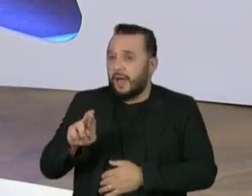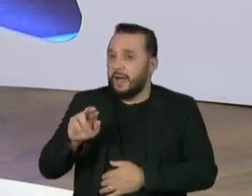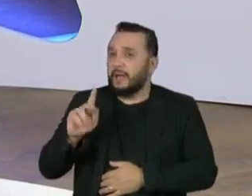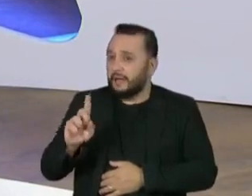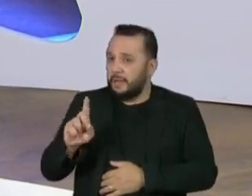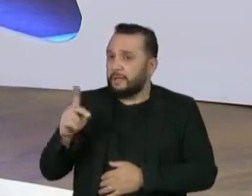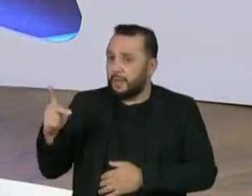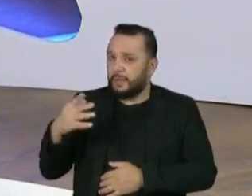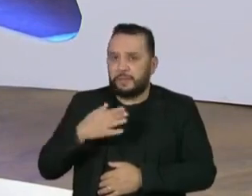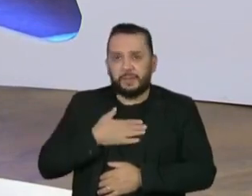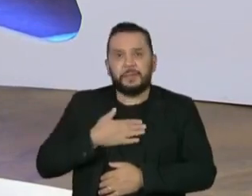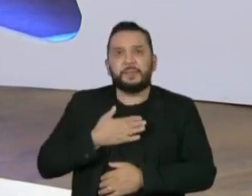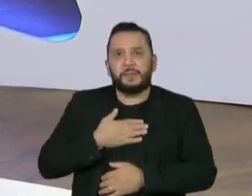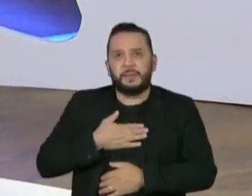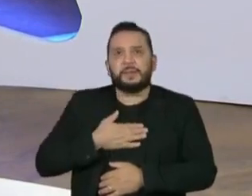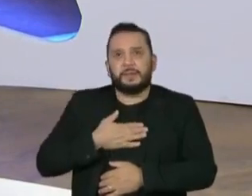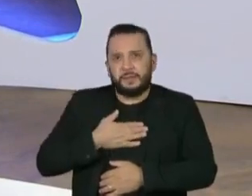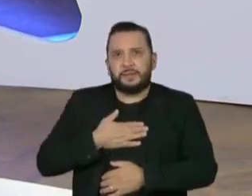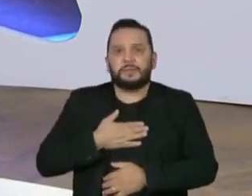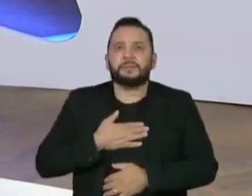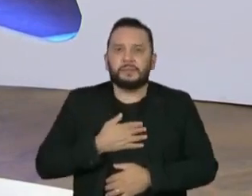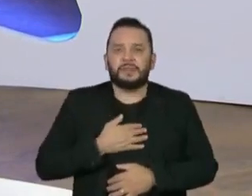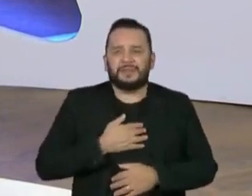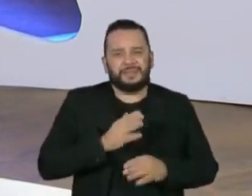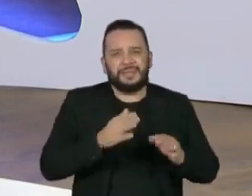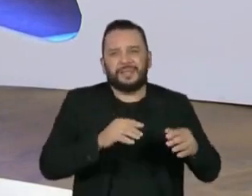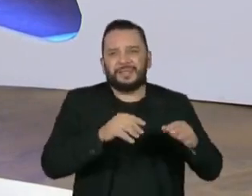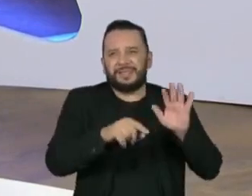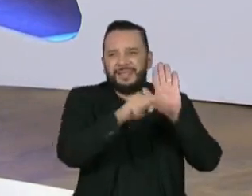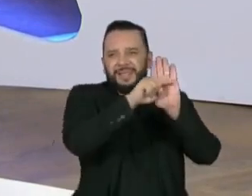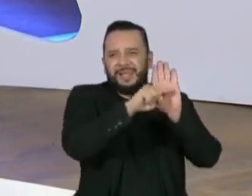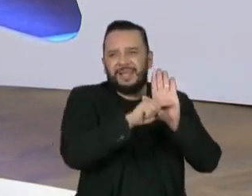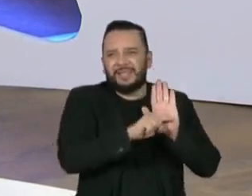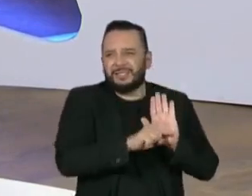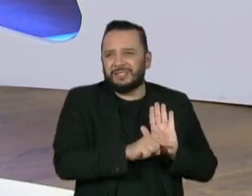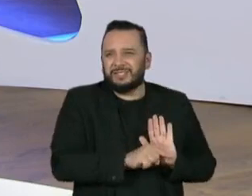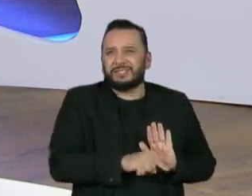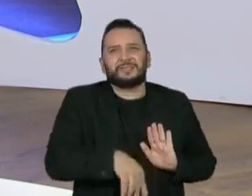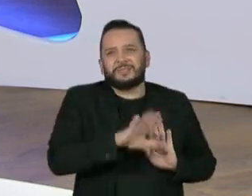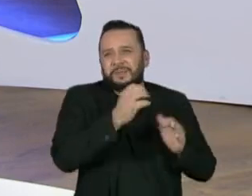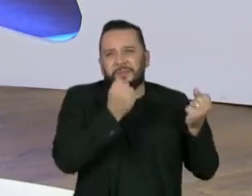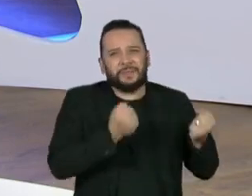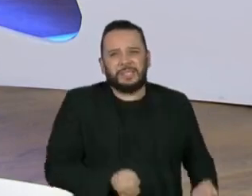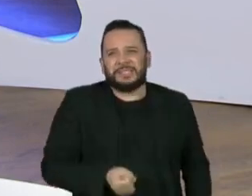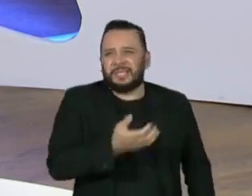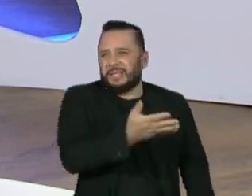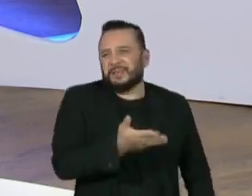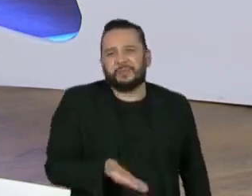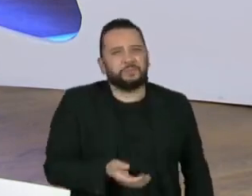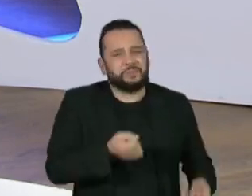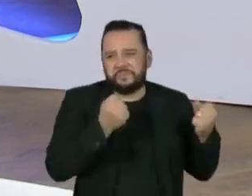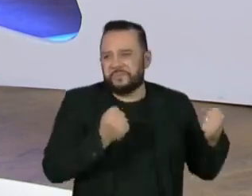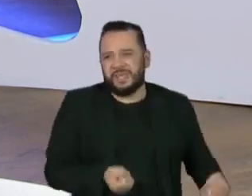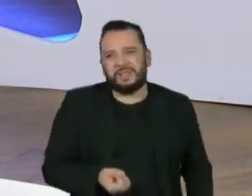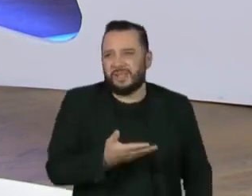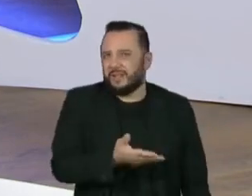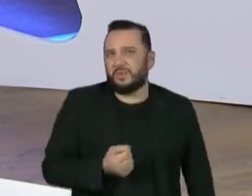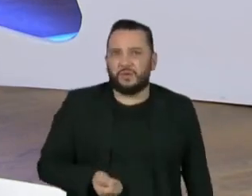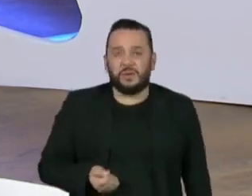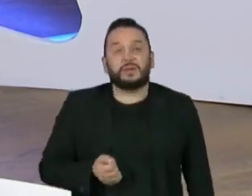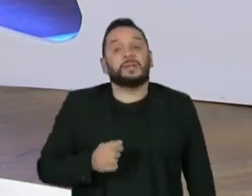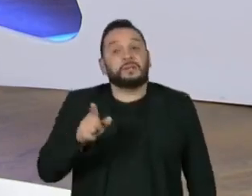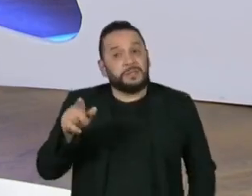mim, ela é bem convincente. Porque os contras, cara, os contras é pesadíssimos. É pesadismo. Os contras.